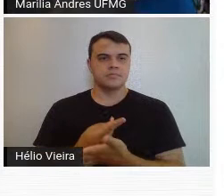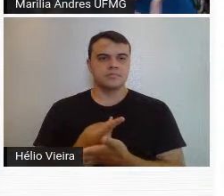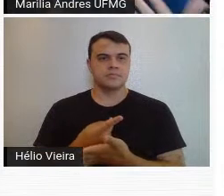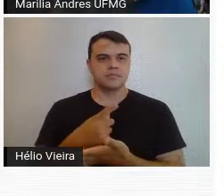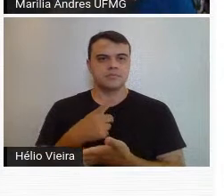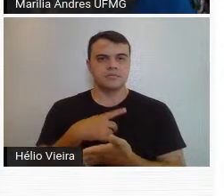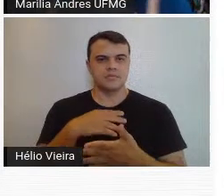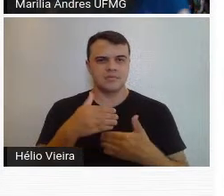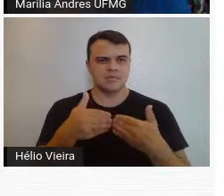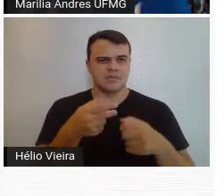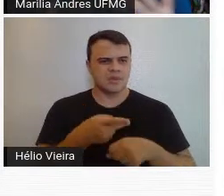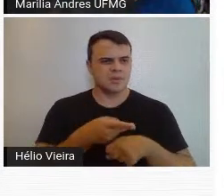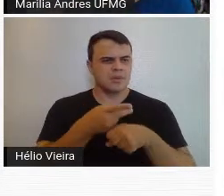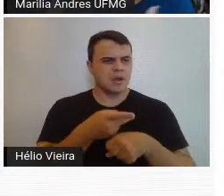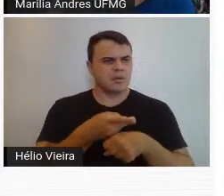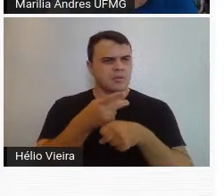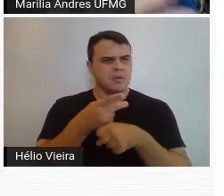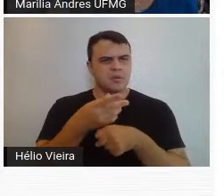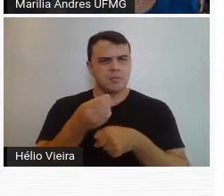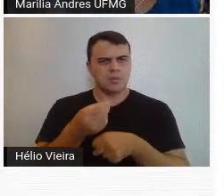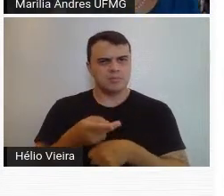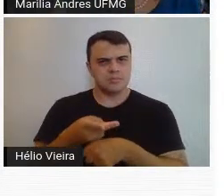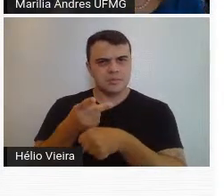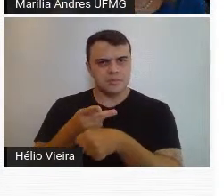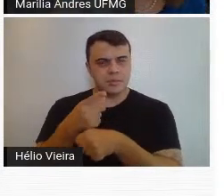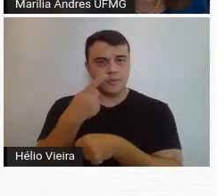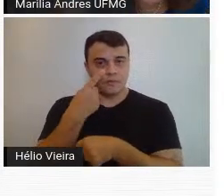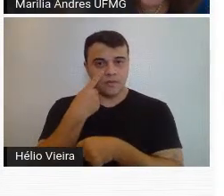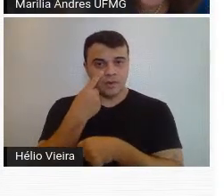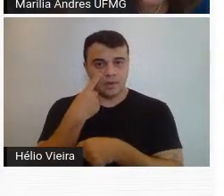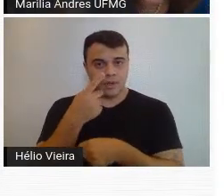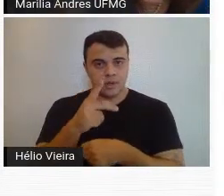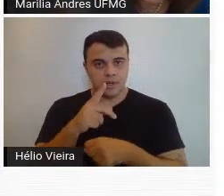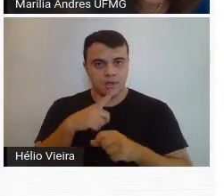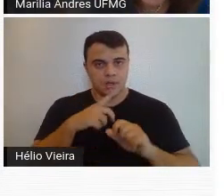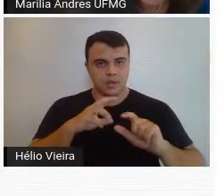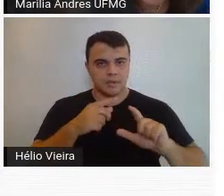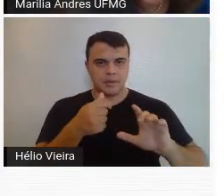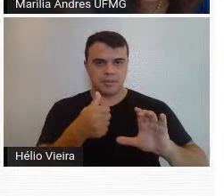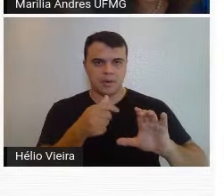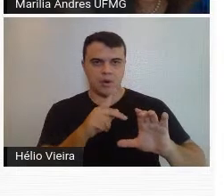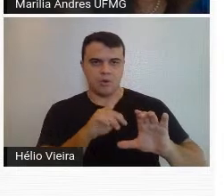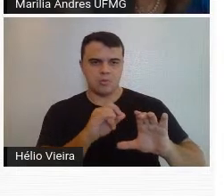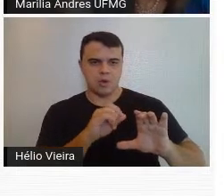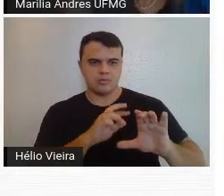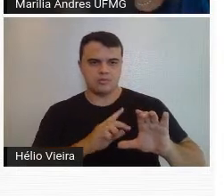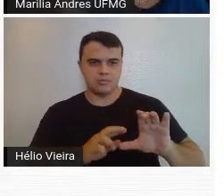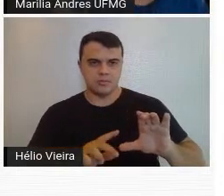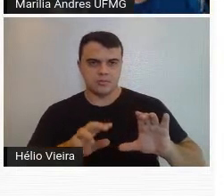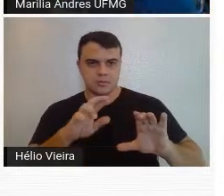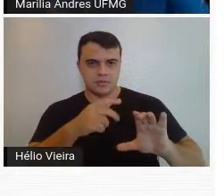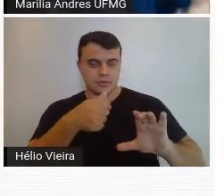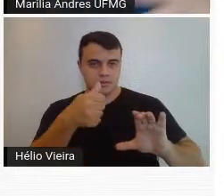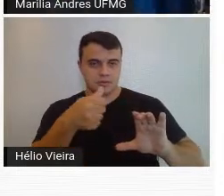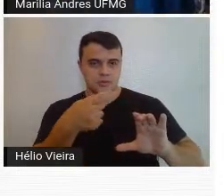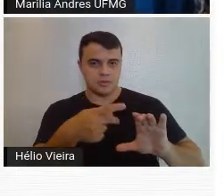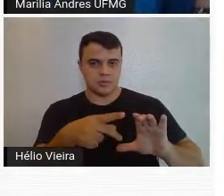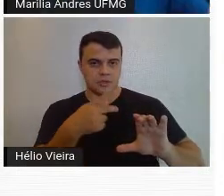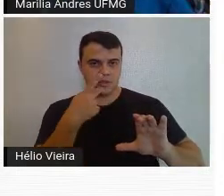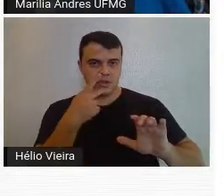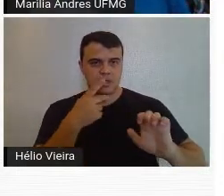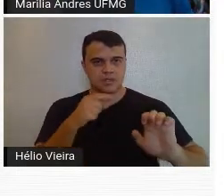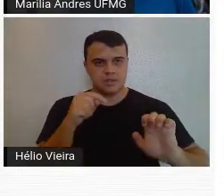também ganhou vários prêmios, artista muito premiada, aqui nós podemos ver os polivolumes primeiros dela, do lado